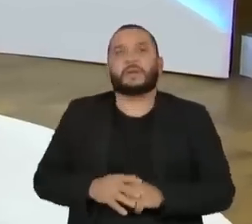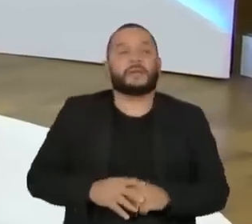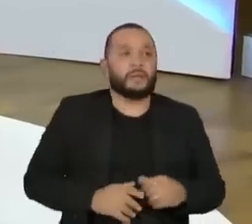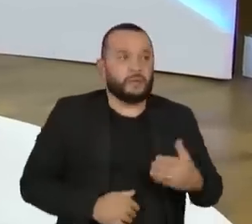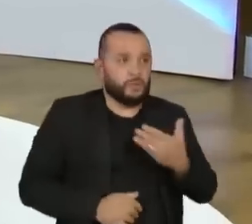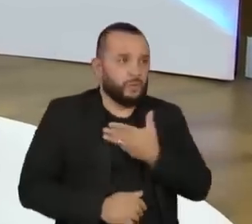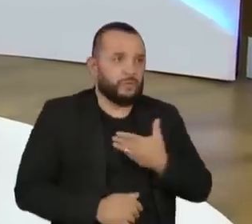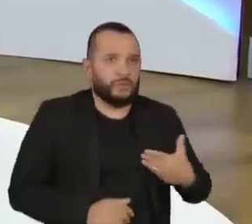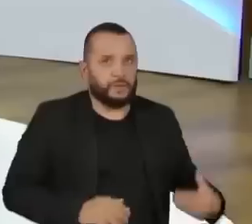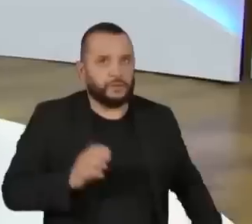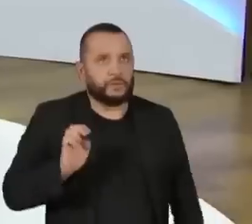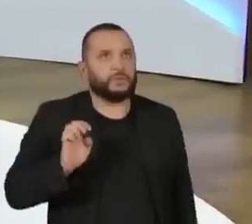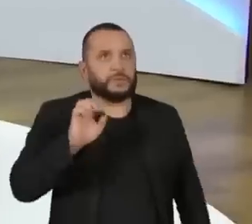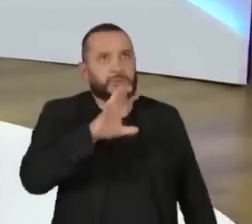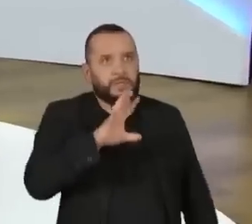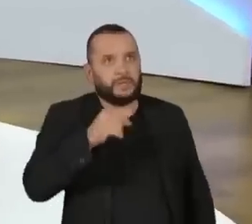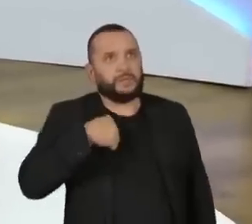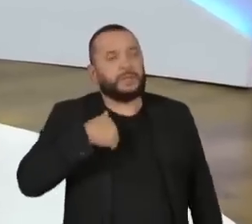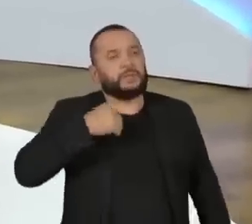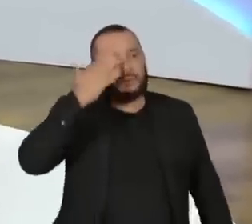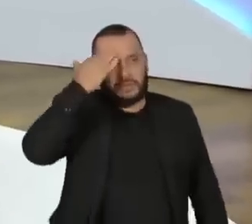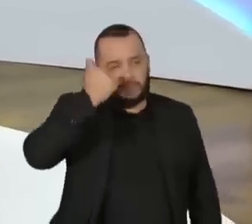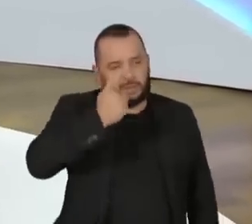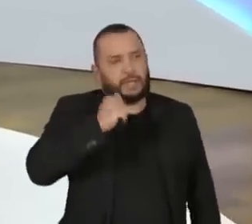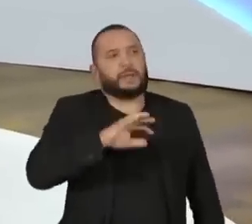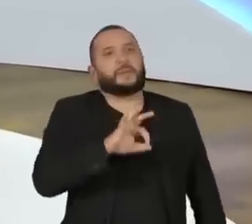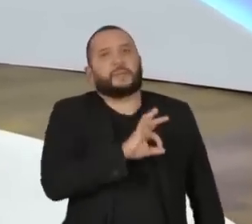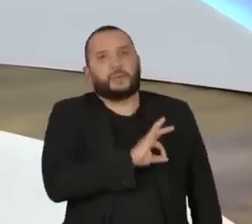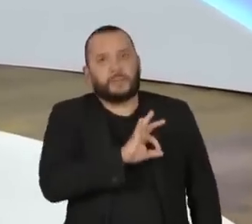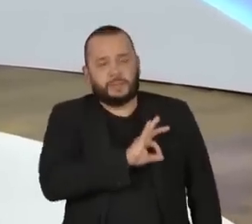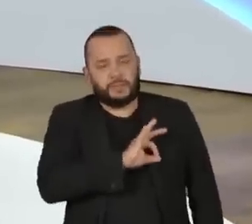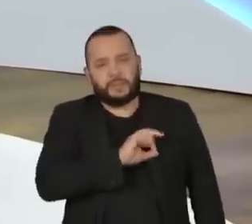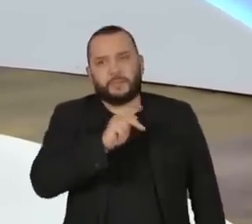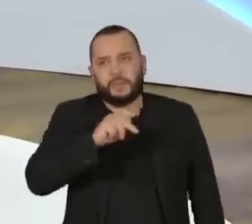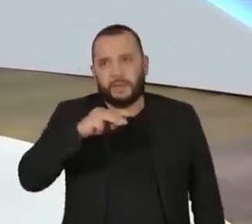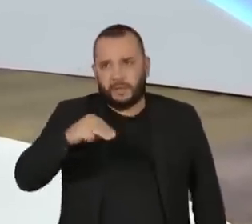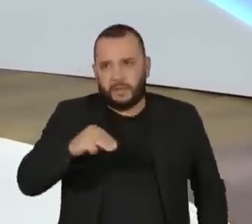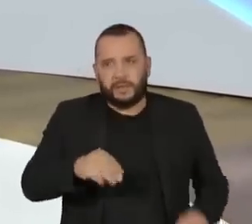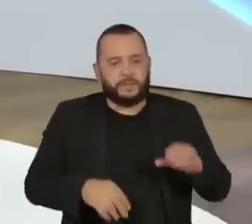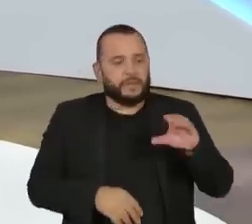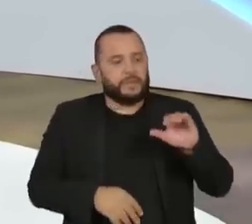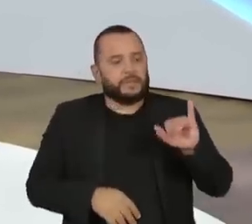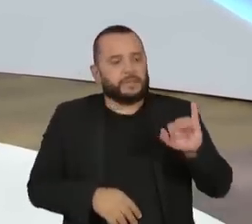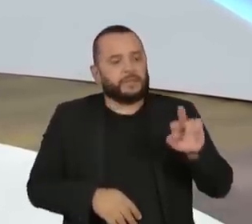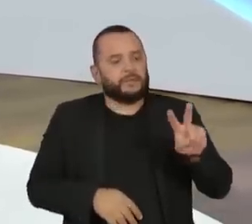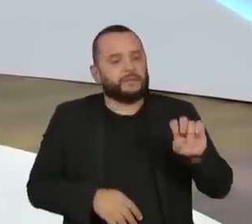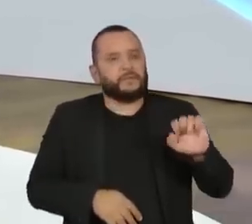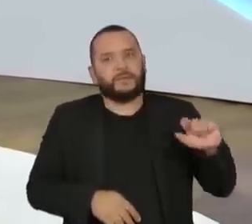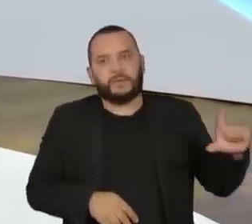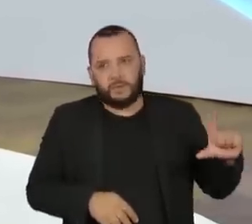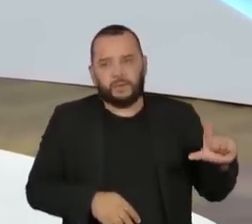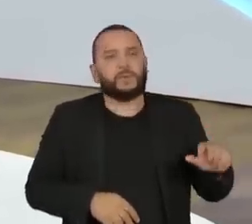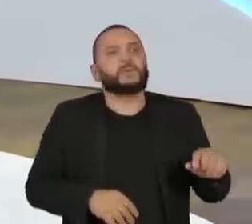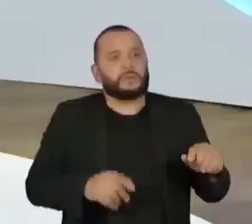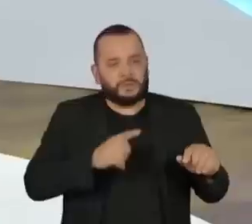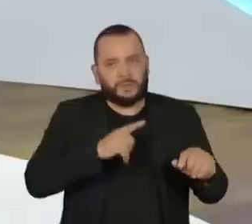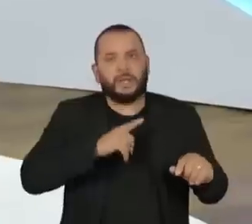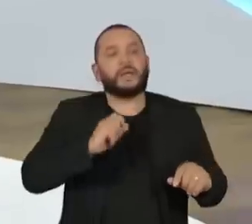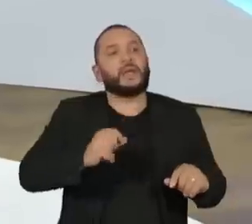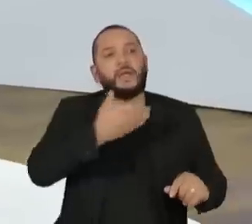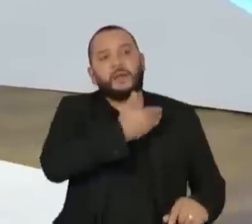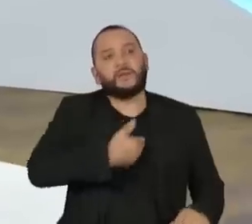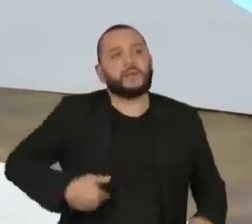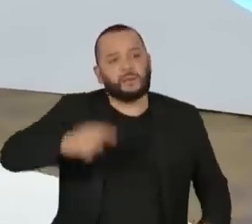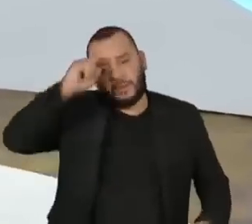estado e sei que as polícias militares e civis estão sob a autoridade dos governadores e das